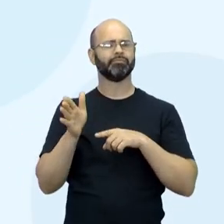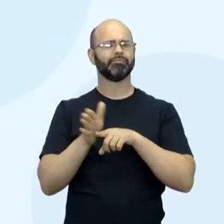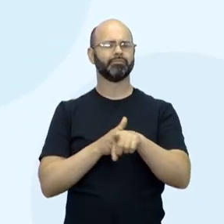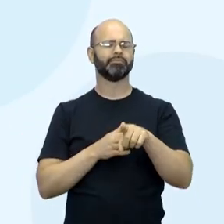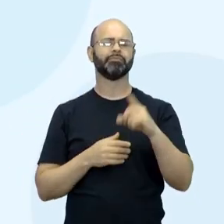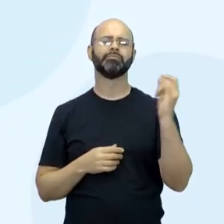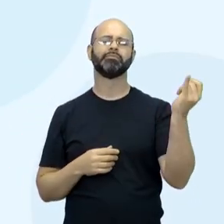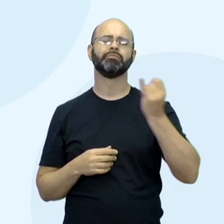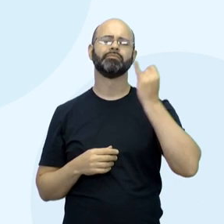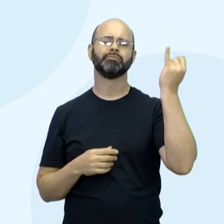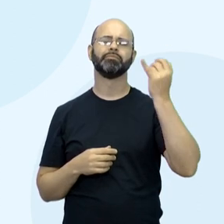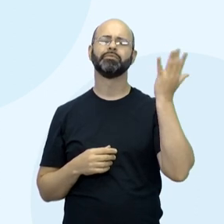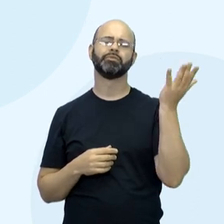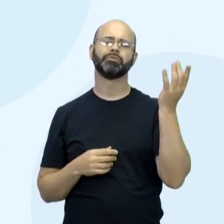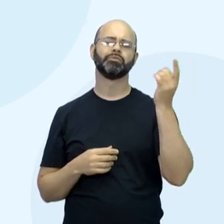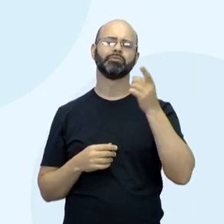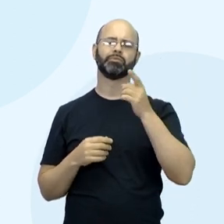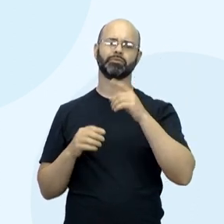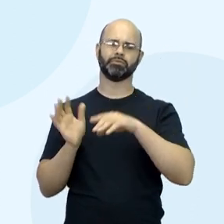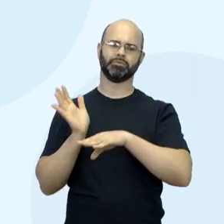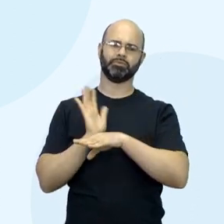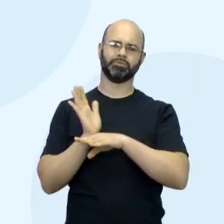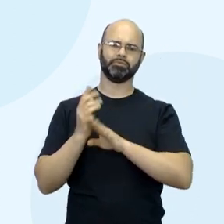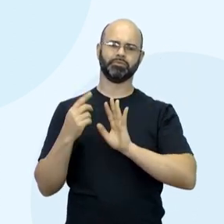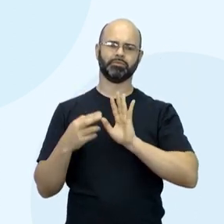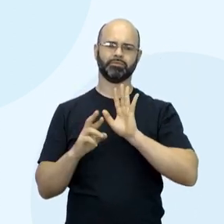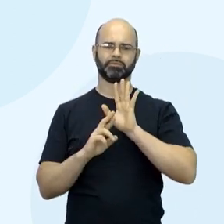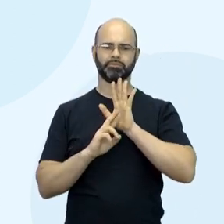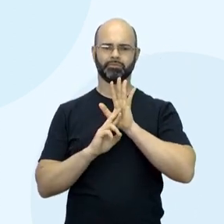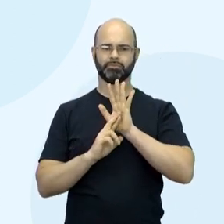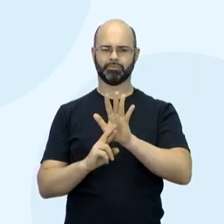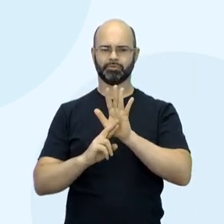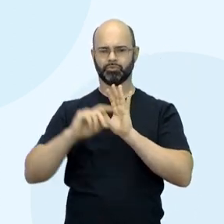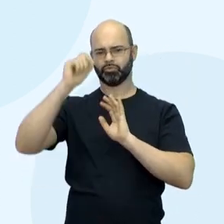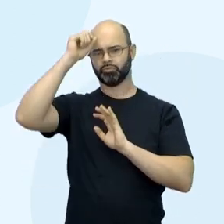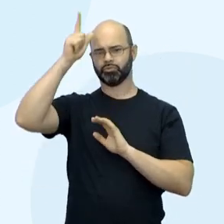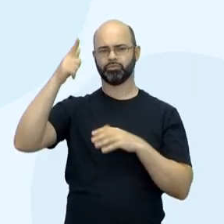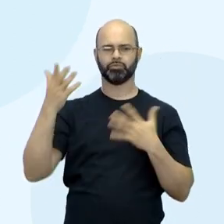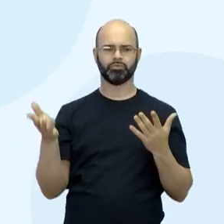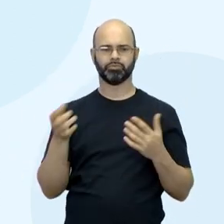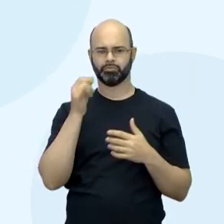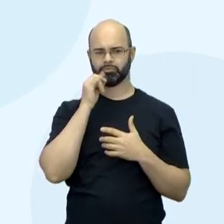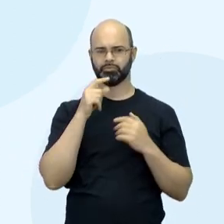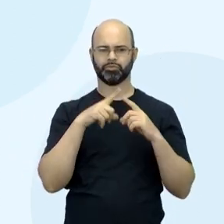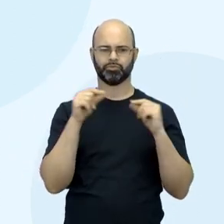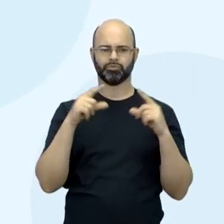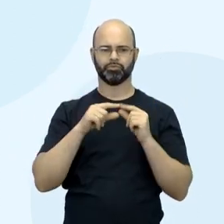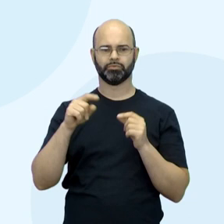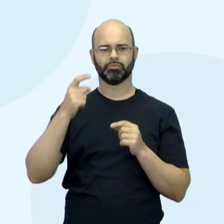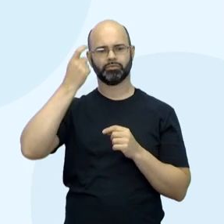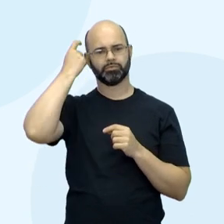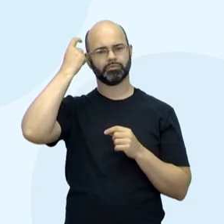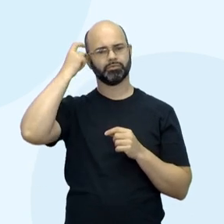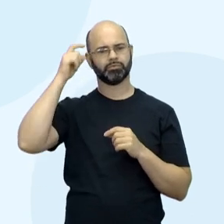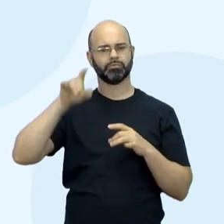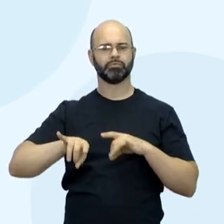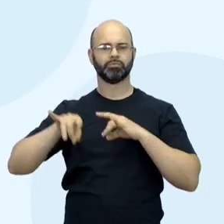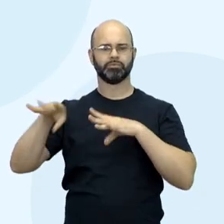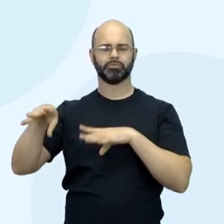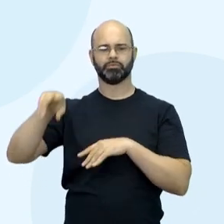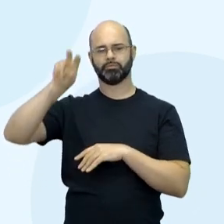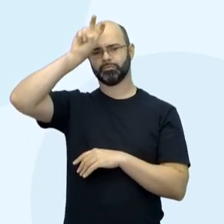importância do cinema como ferramenta de representação cultural? Você, Japão, México, Austrália,